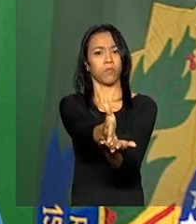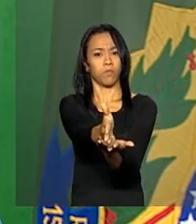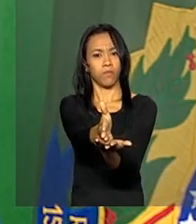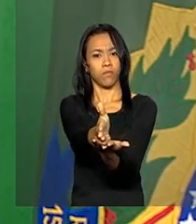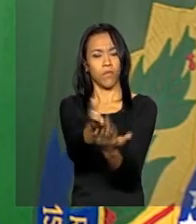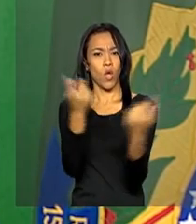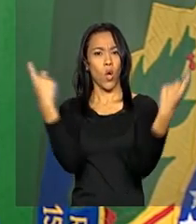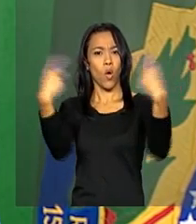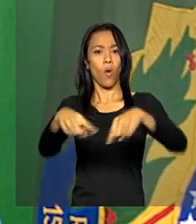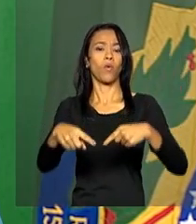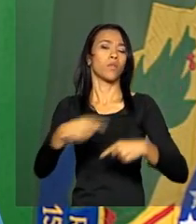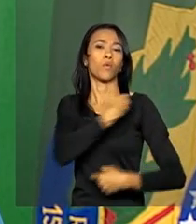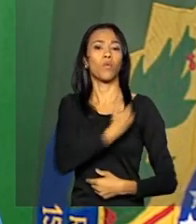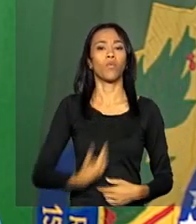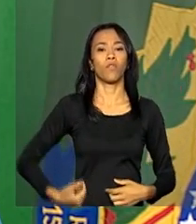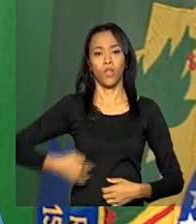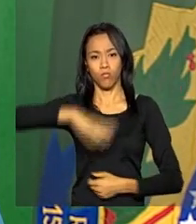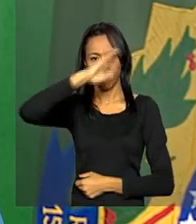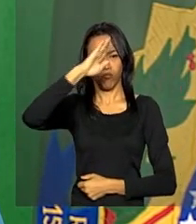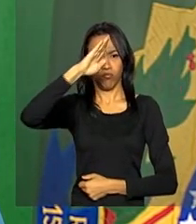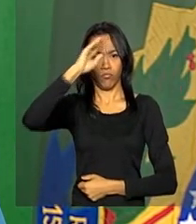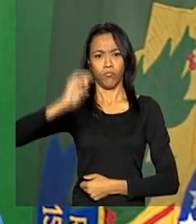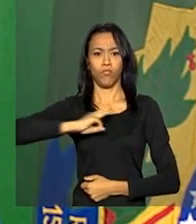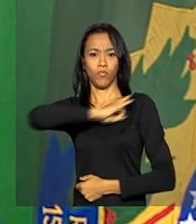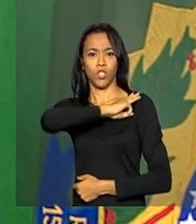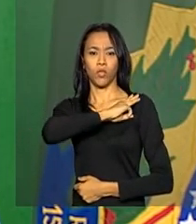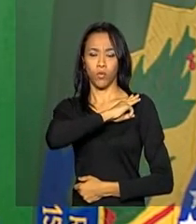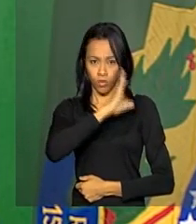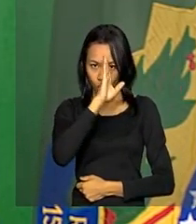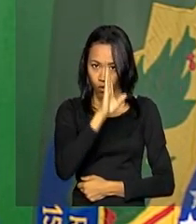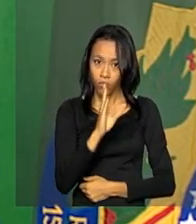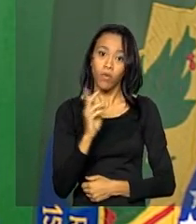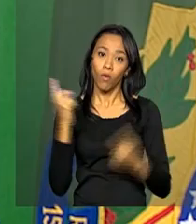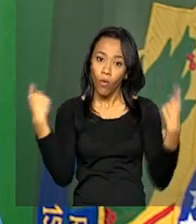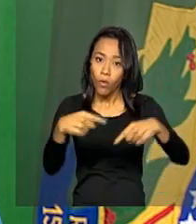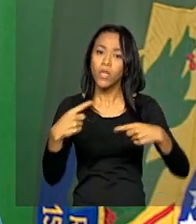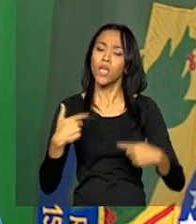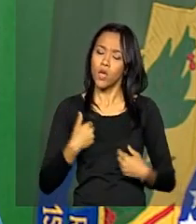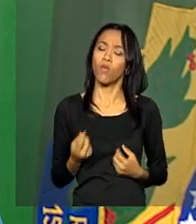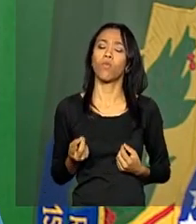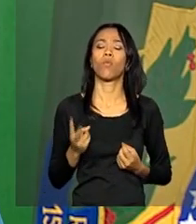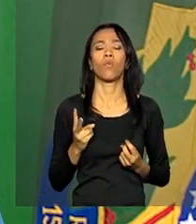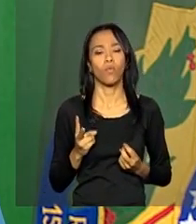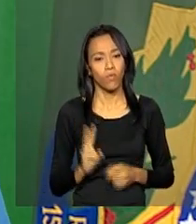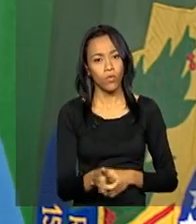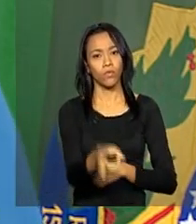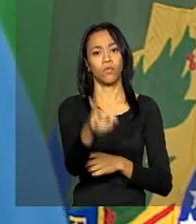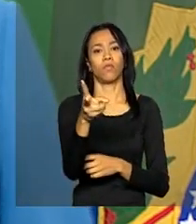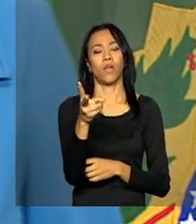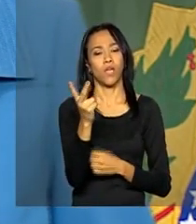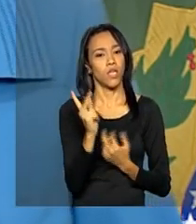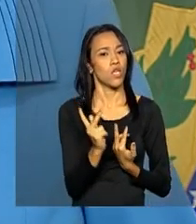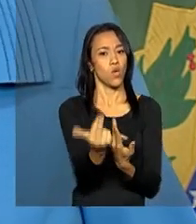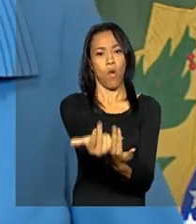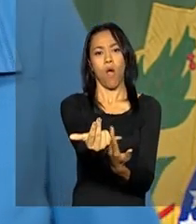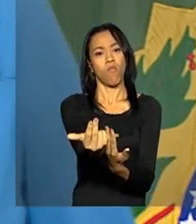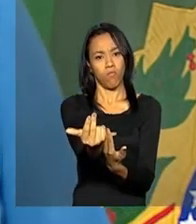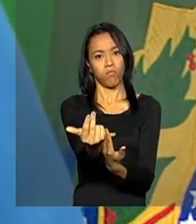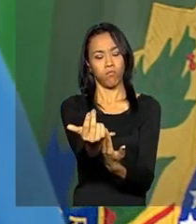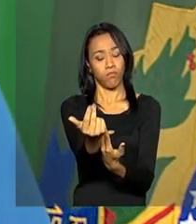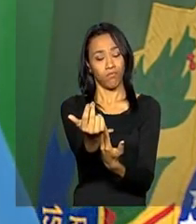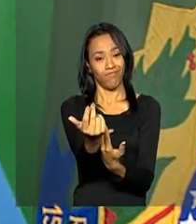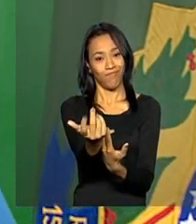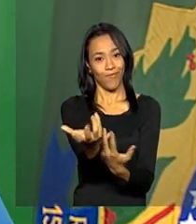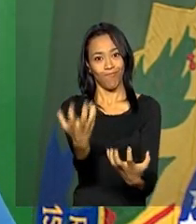ditadura. E agora eu também enfrento por convicção um golpe